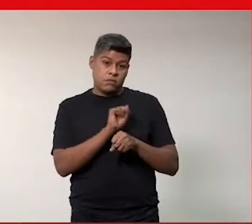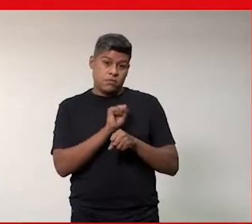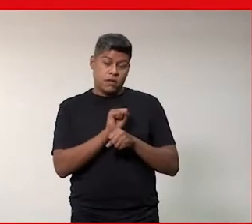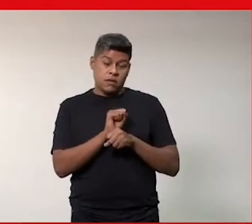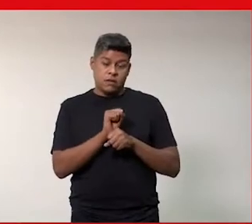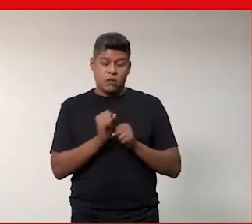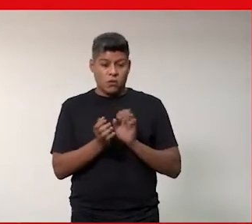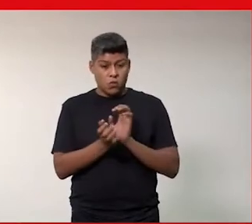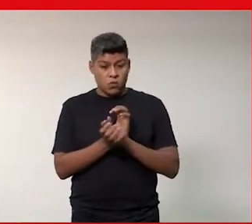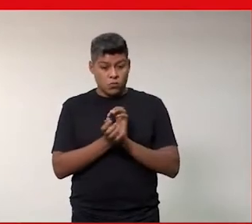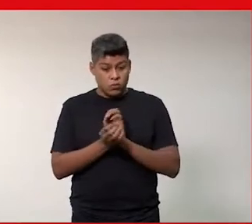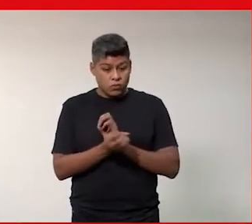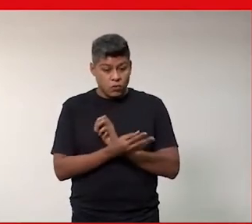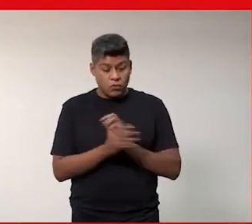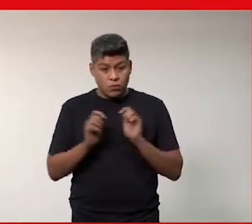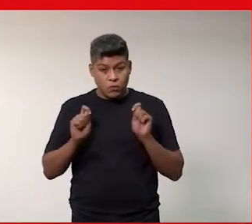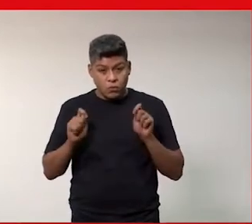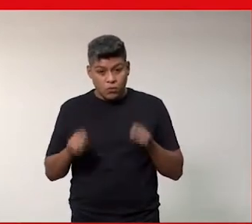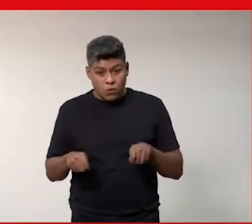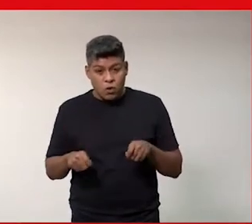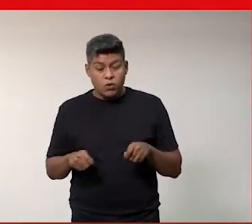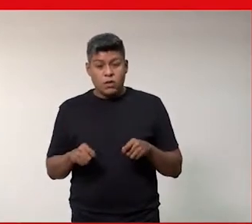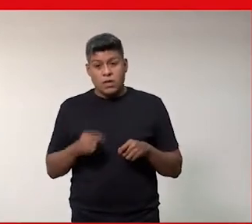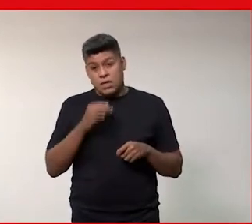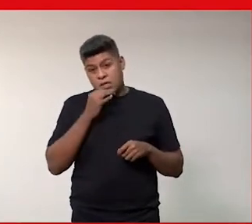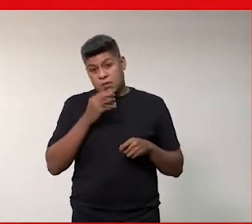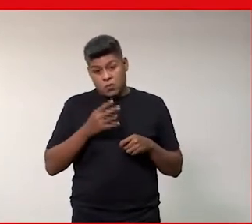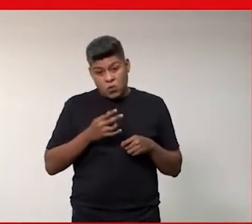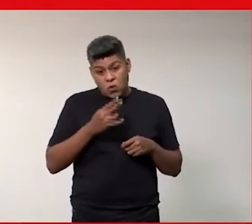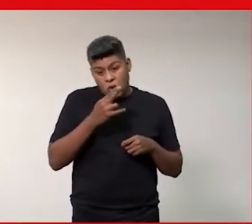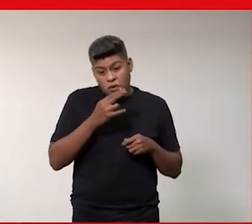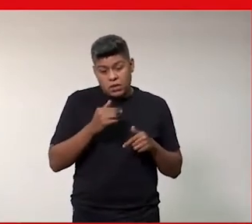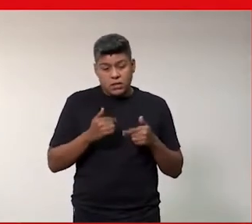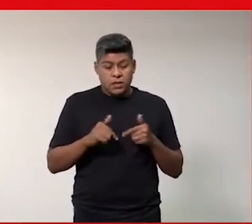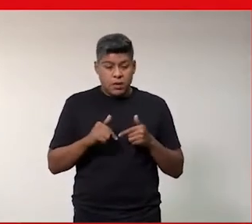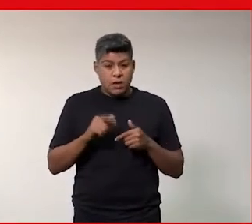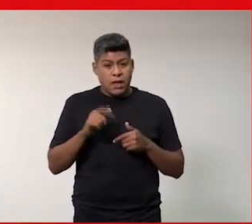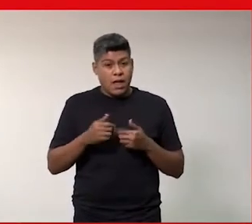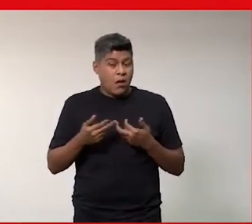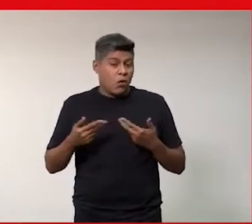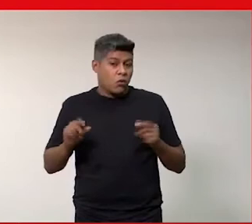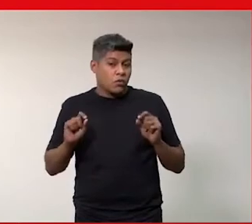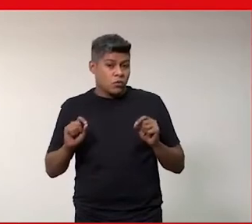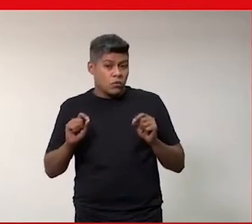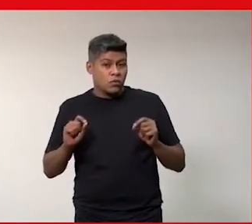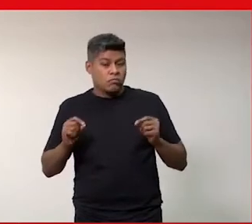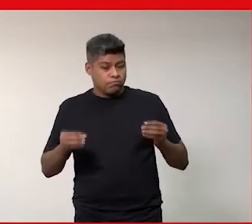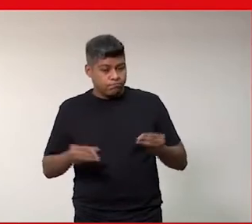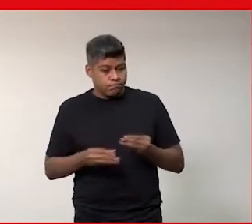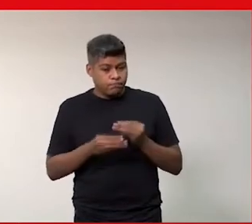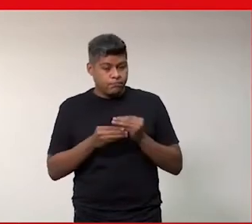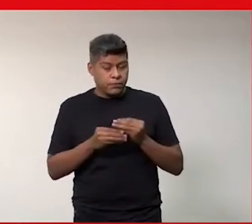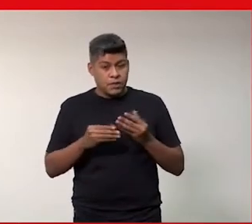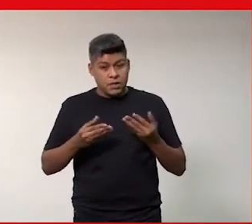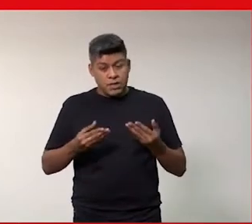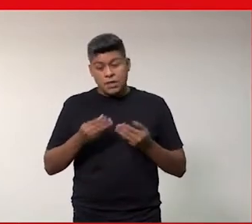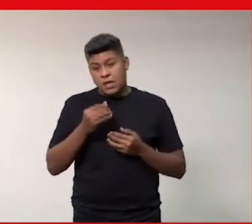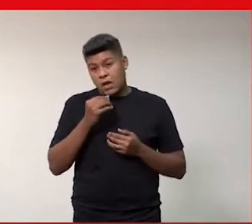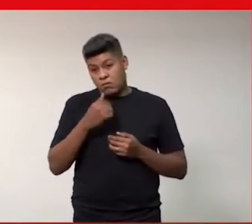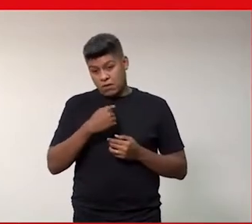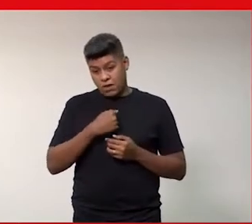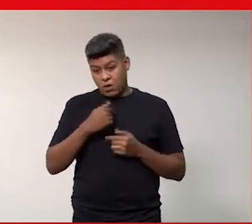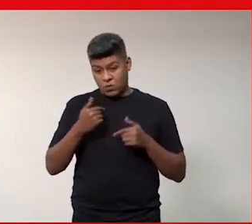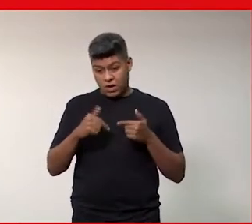geração para a gente poder ir cortando e trabalhando isso, tem que ser algo concomitante. Então, além de eu estar